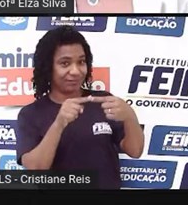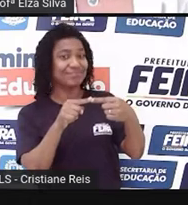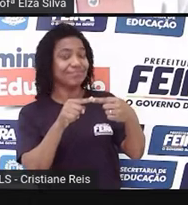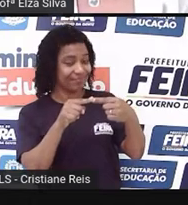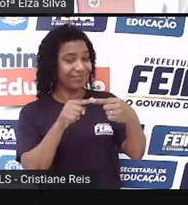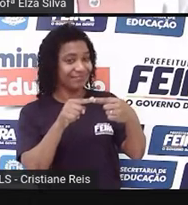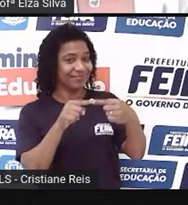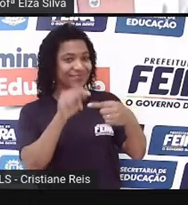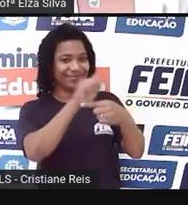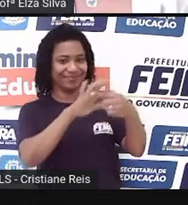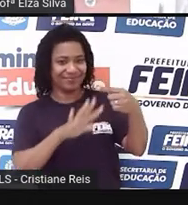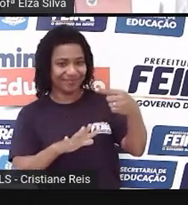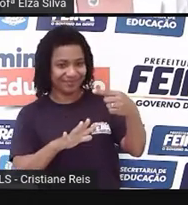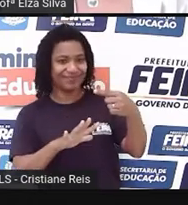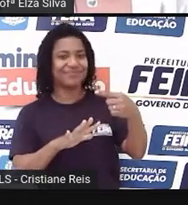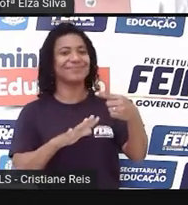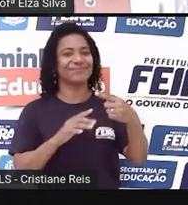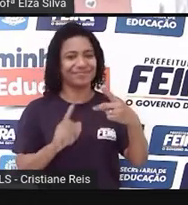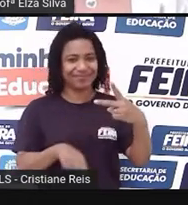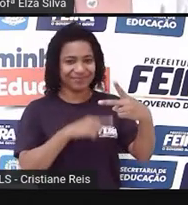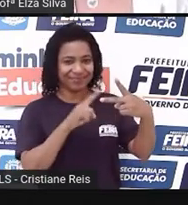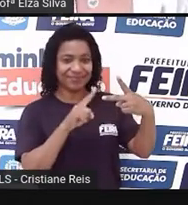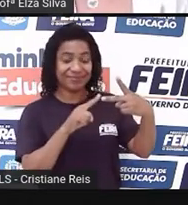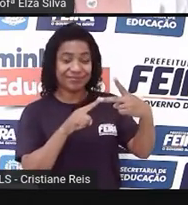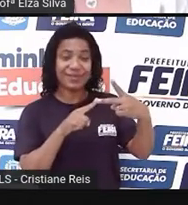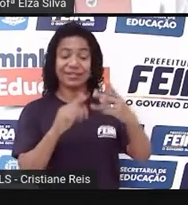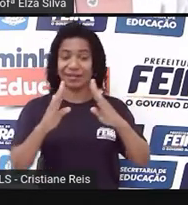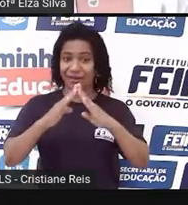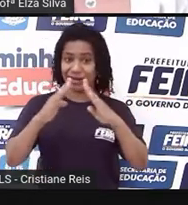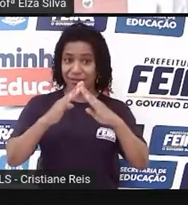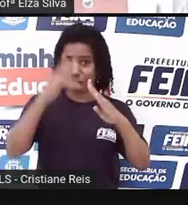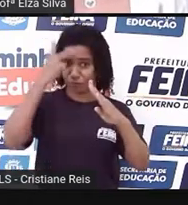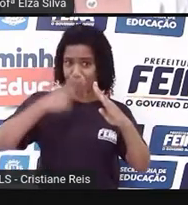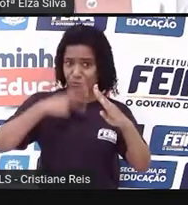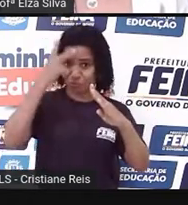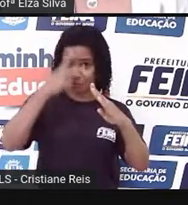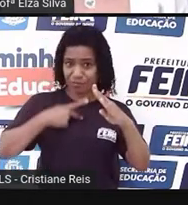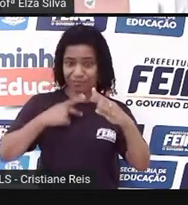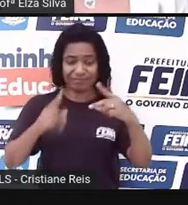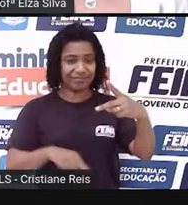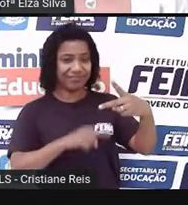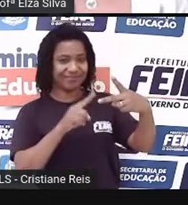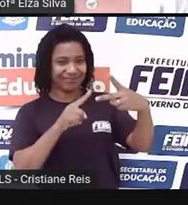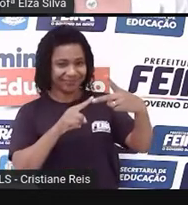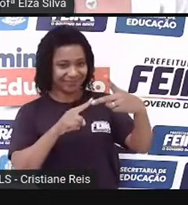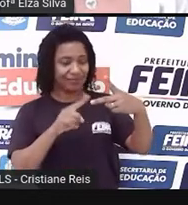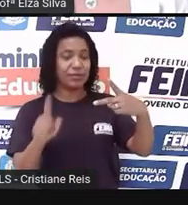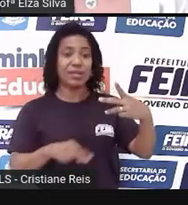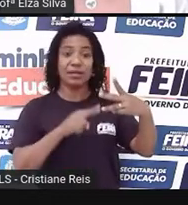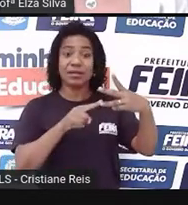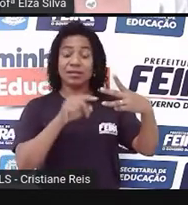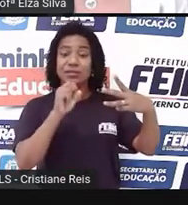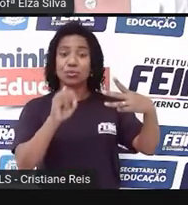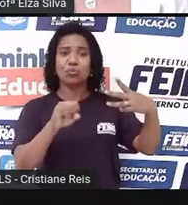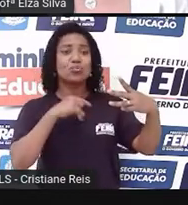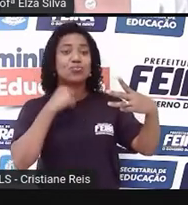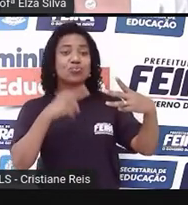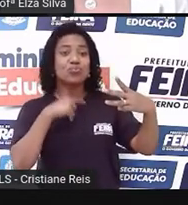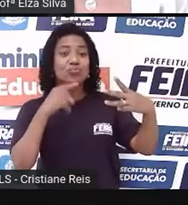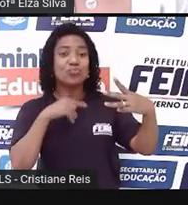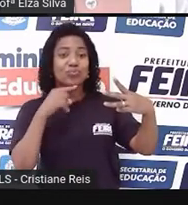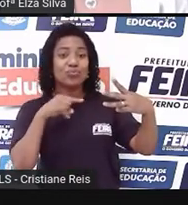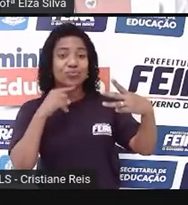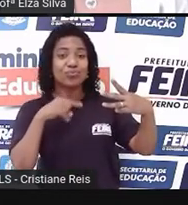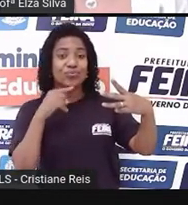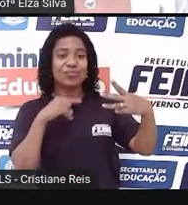Se a atividade for de casa, homework. E aquelas dúvidas, dots, que surgem durante a